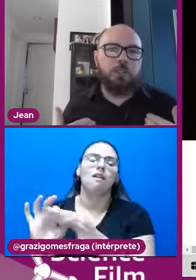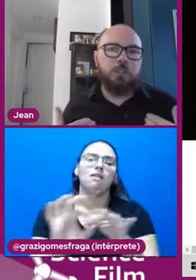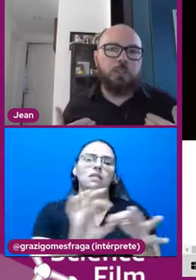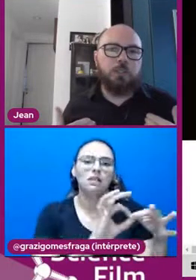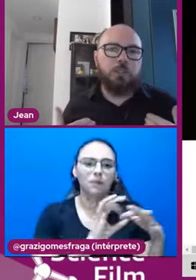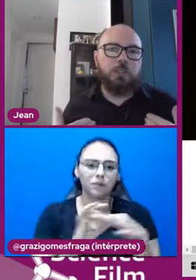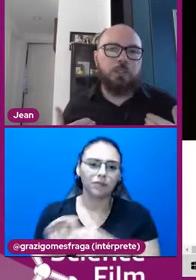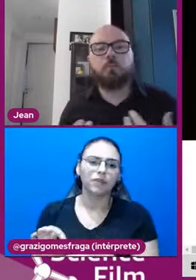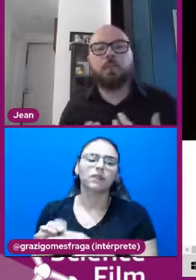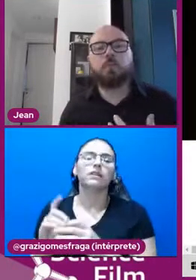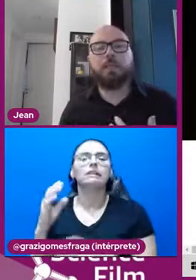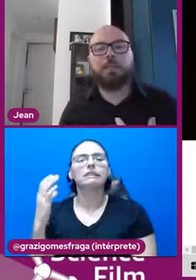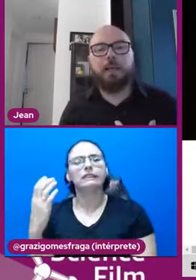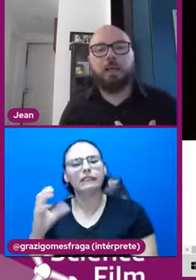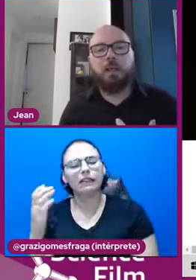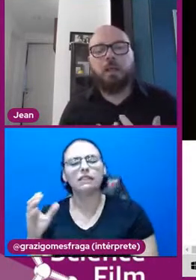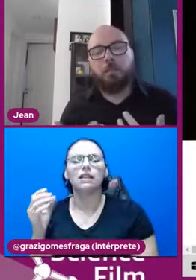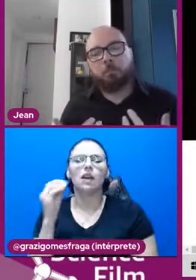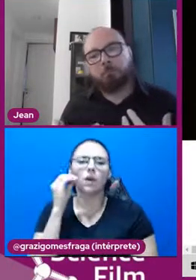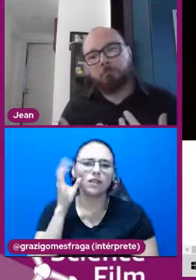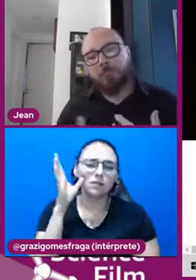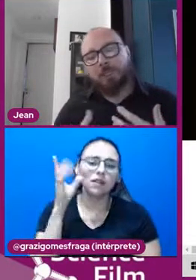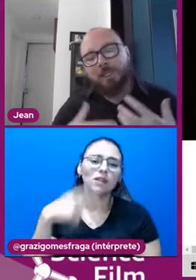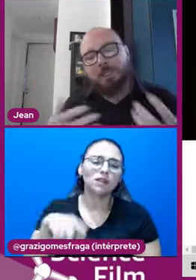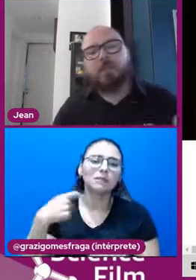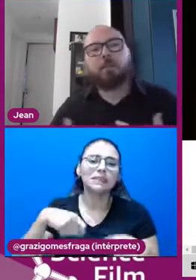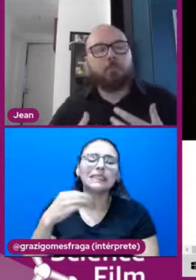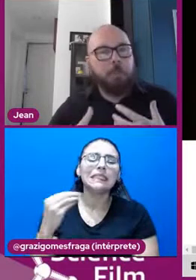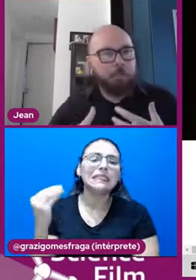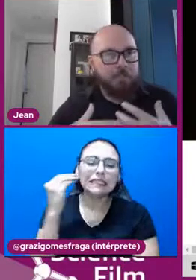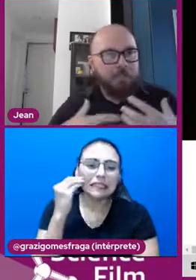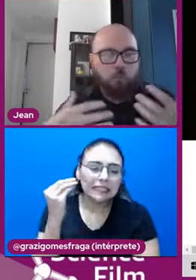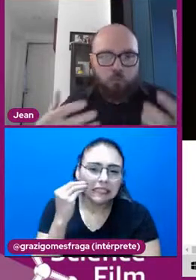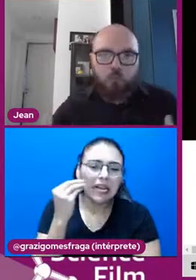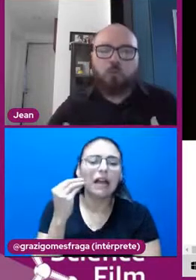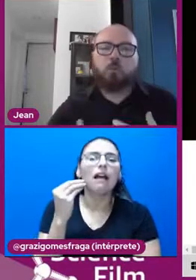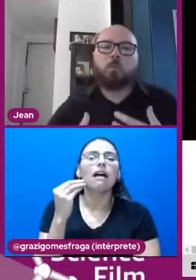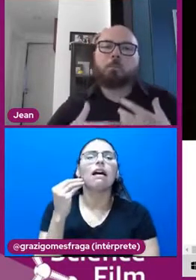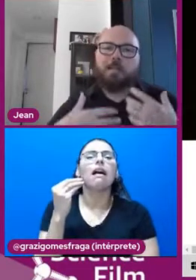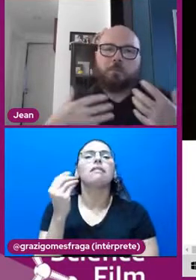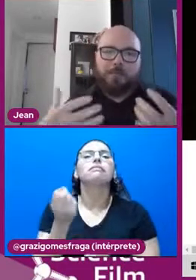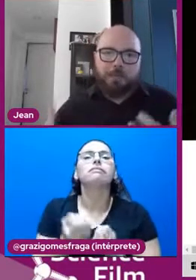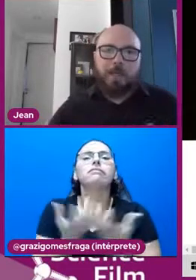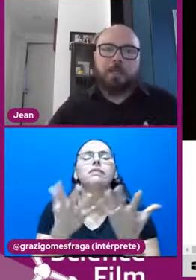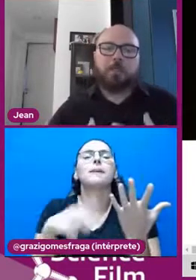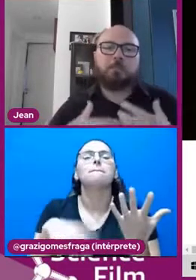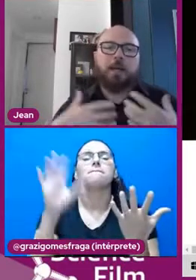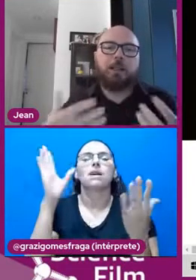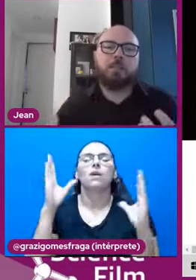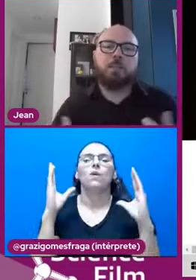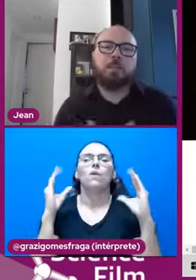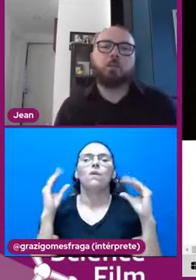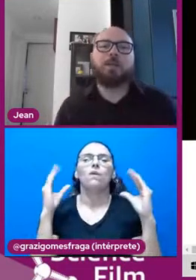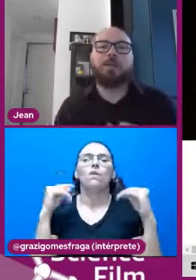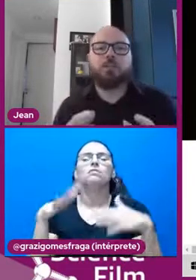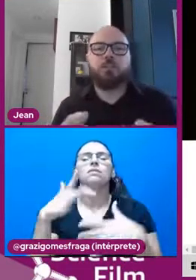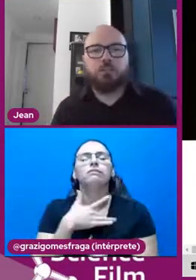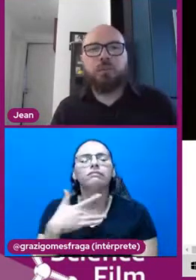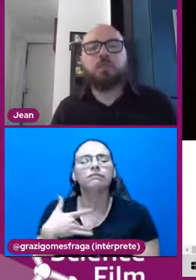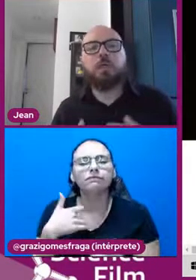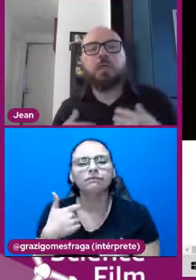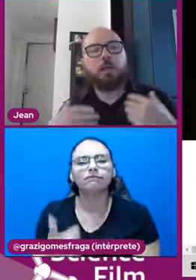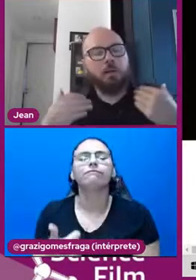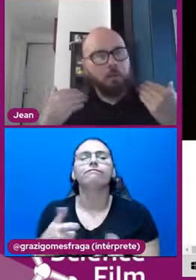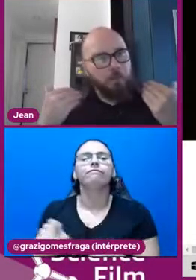pela ciência, pelo conhecimento, tentar trazer mais conforto, mais bem-estar e mais qualidade